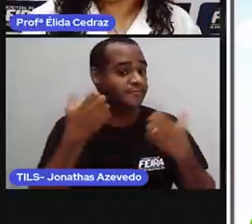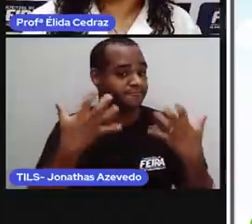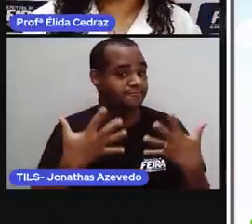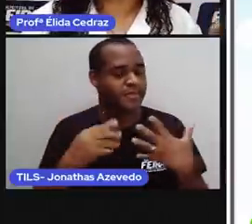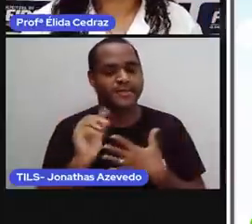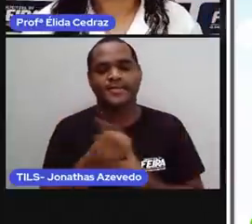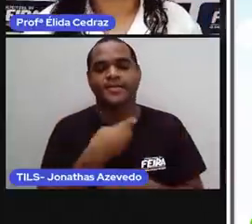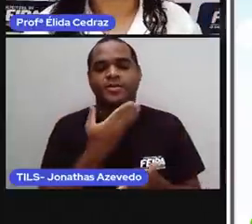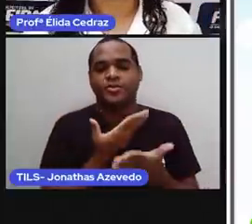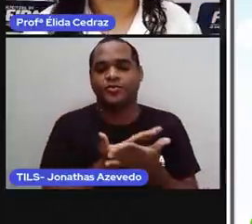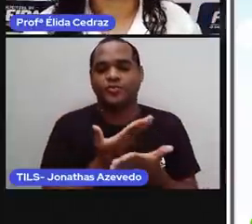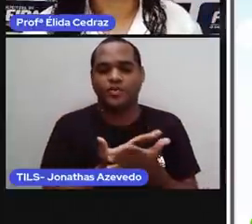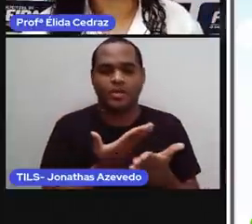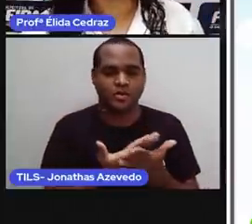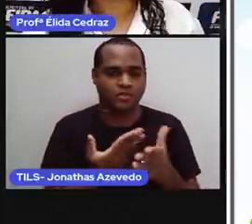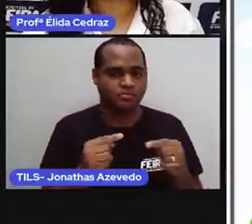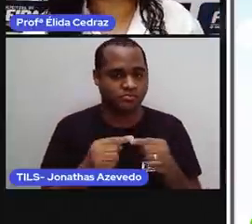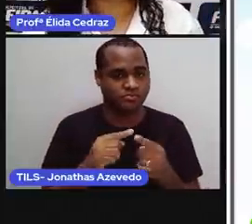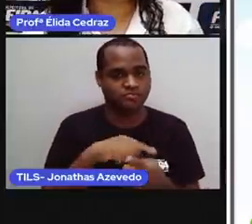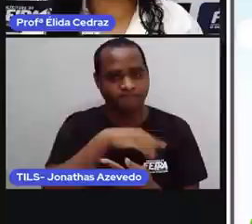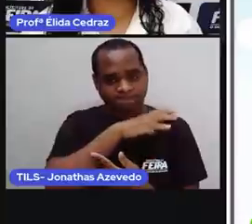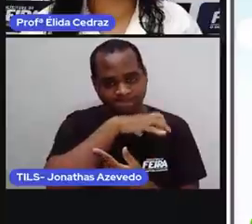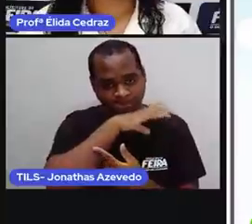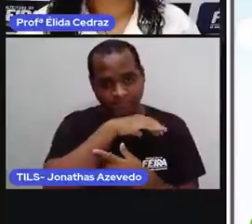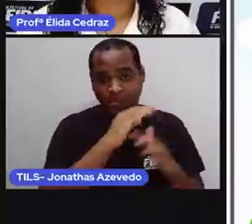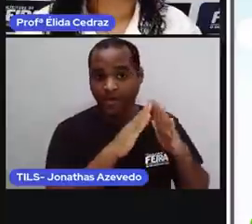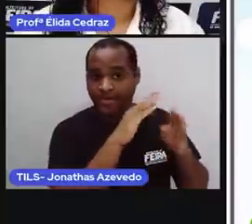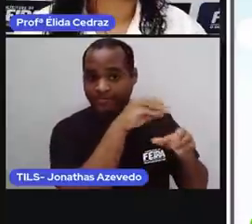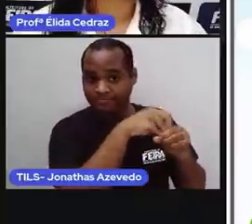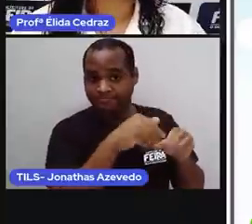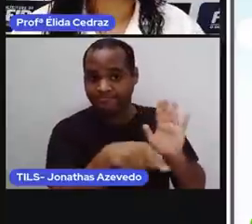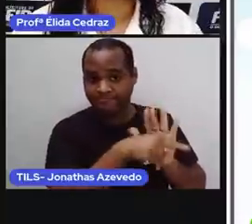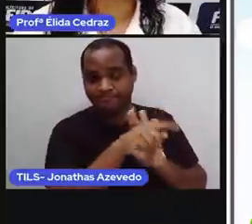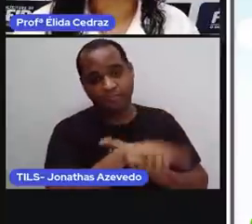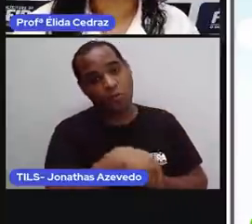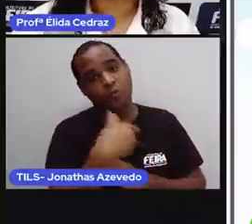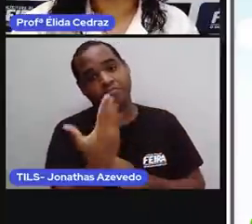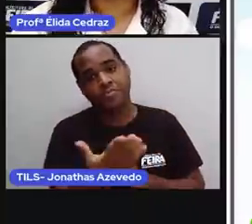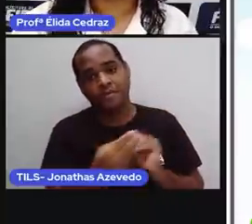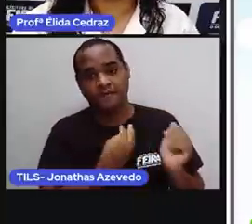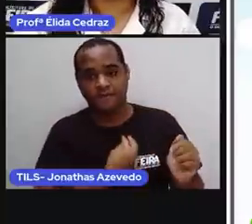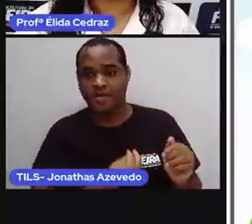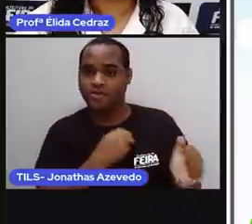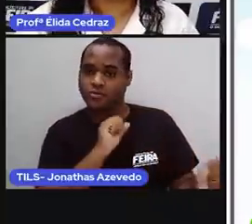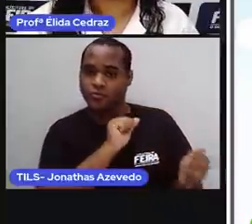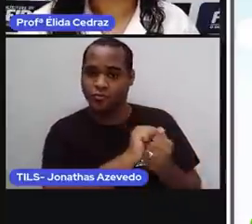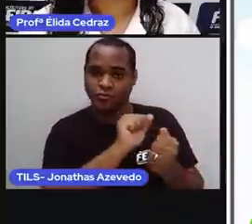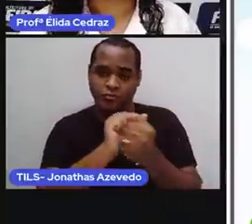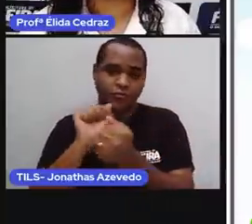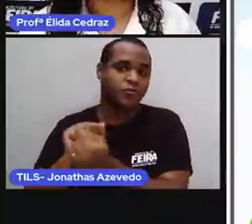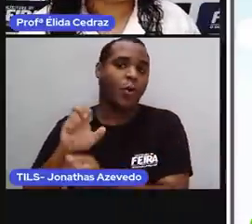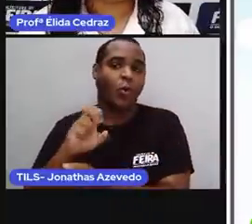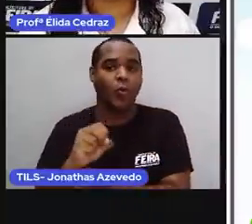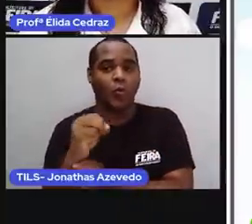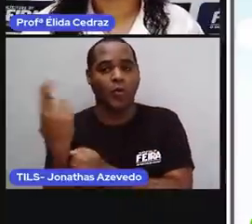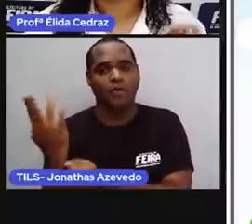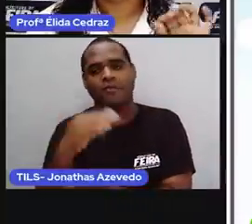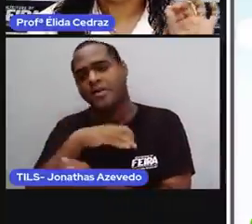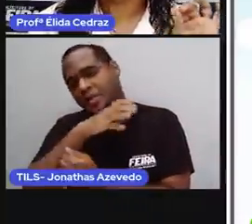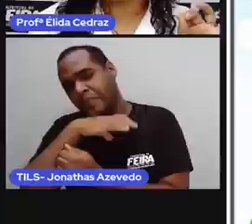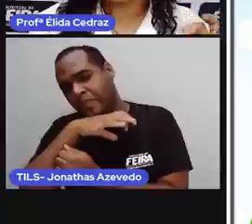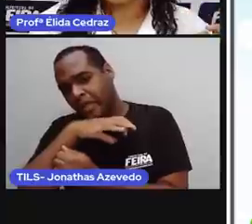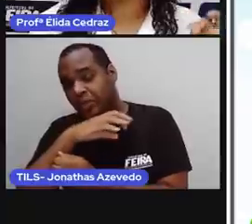domésticos e os animais silvestres. Olhe as imagens e preste atenção no que é pró-talento.